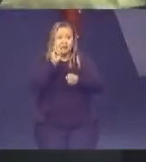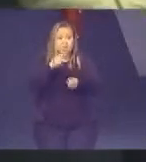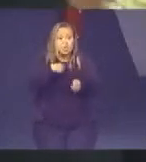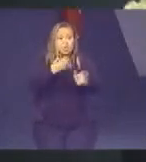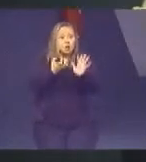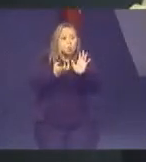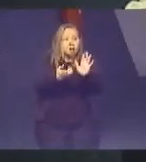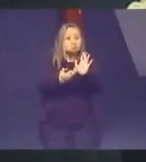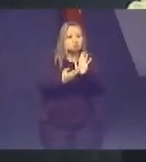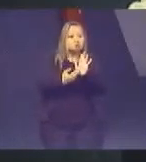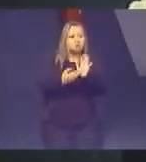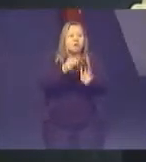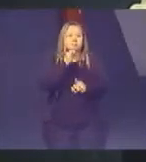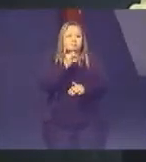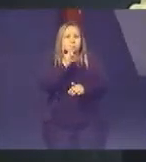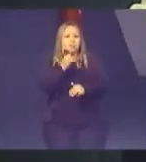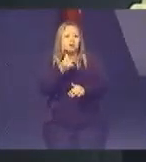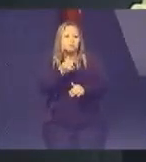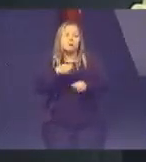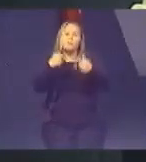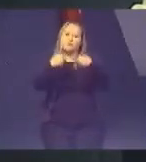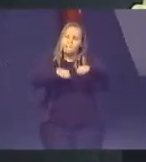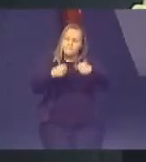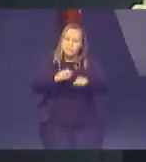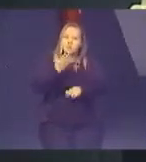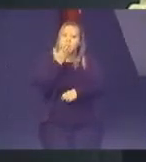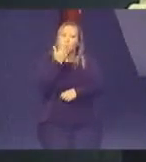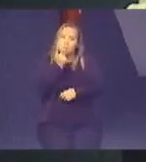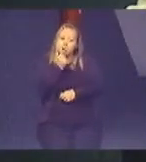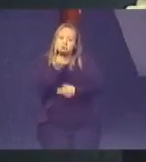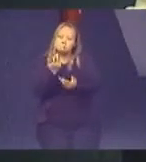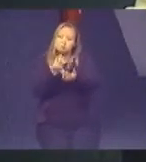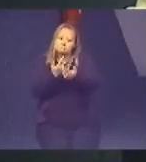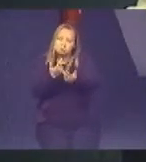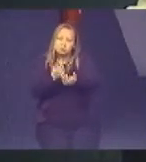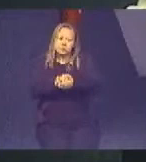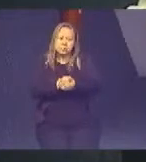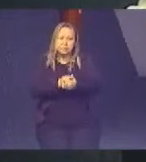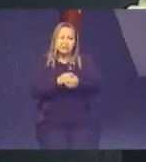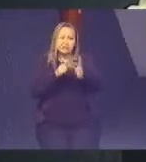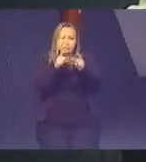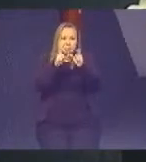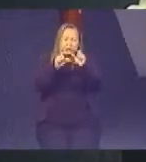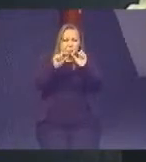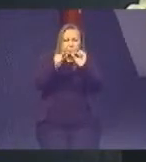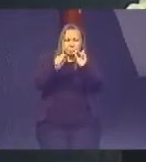eles como é que eu não vou comer? Comer. O bicho mexendo as perninhas.